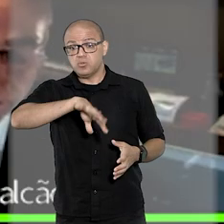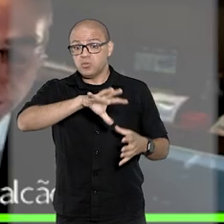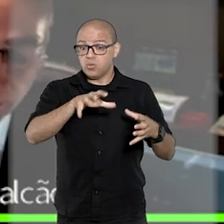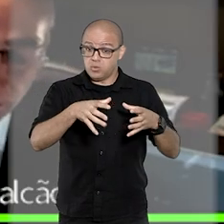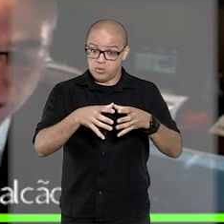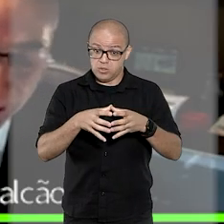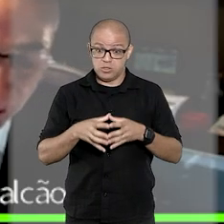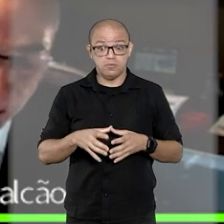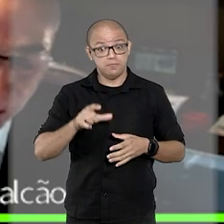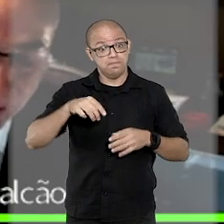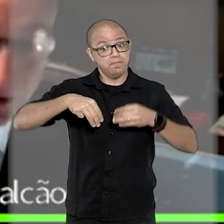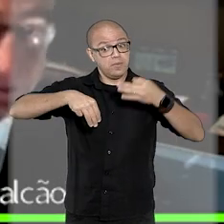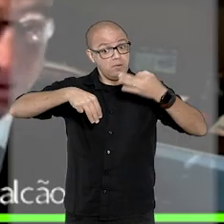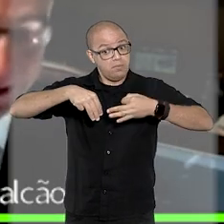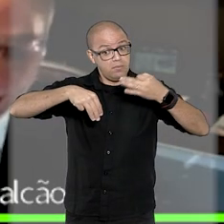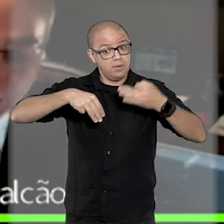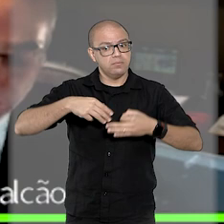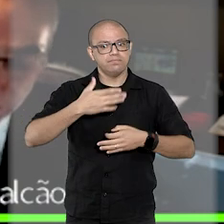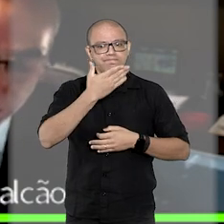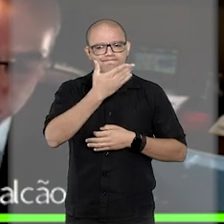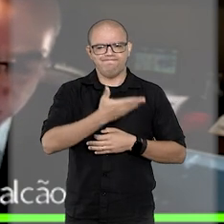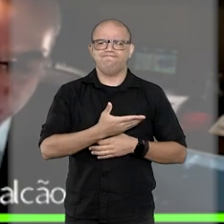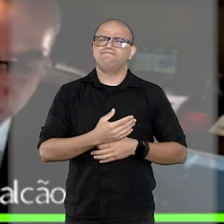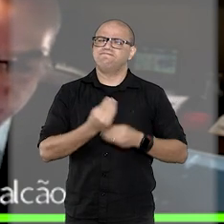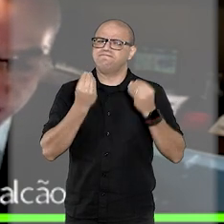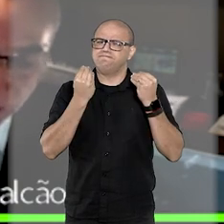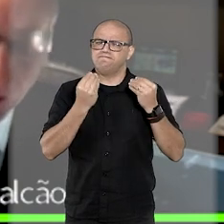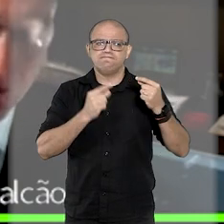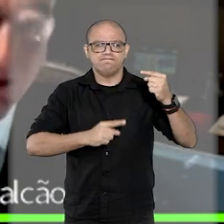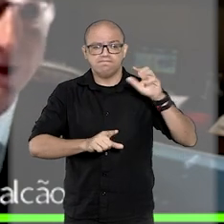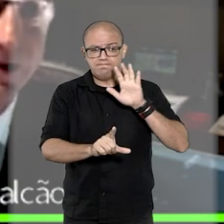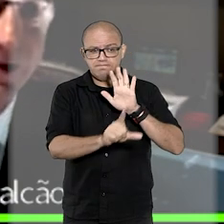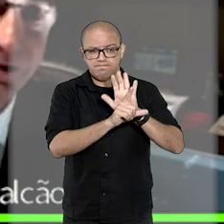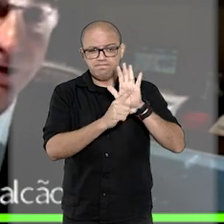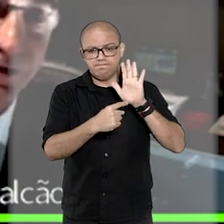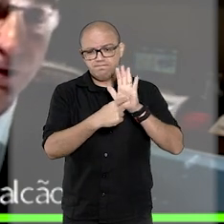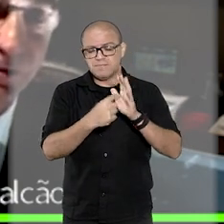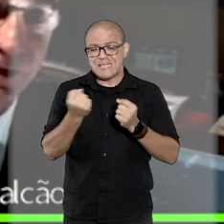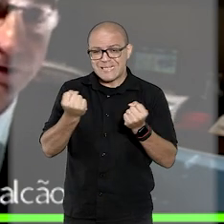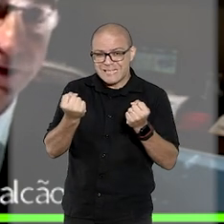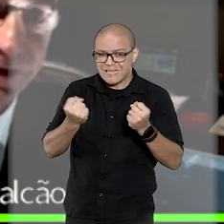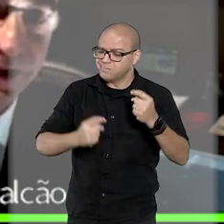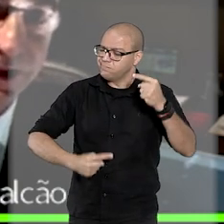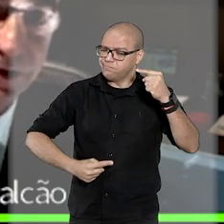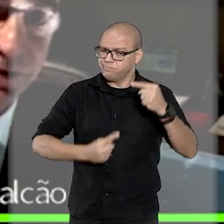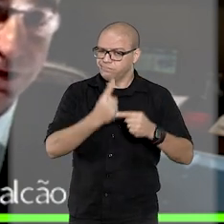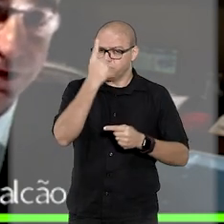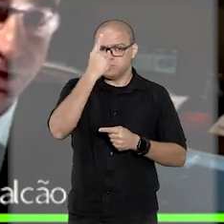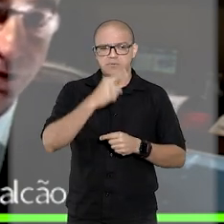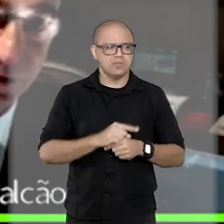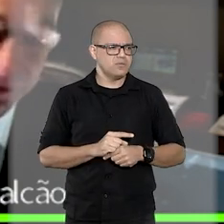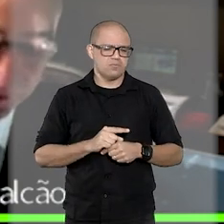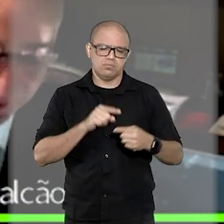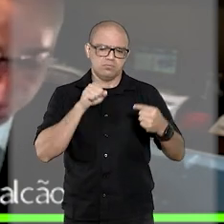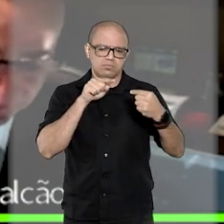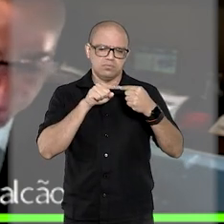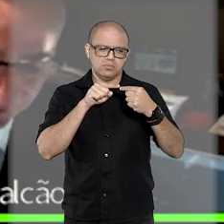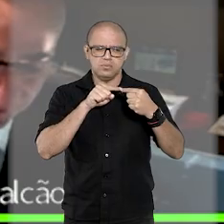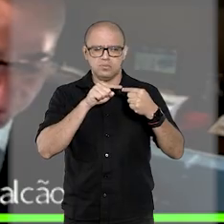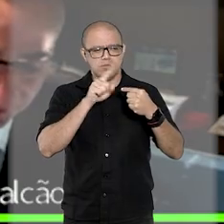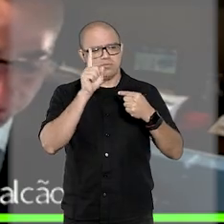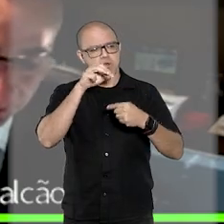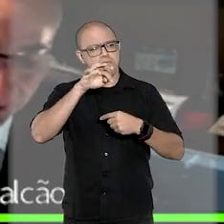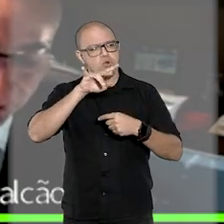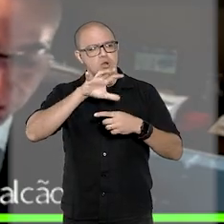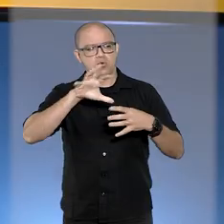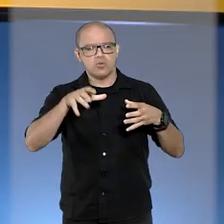Para o ministro, o caso é uma infringência à lei de trânsito, o que é insuficiente para a caracterização do dano moral